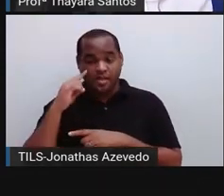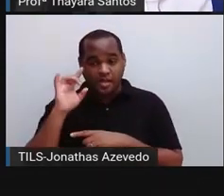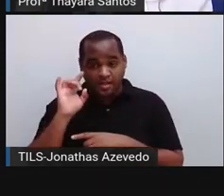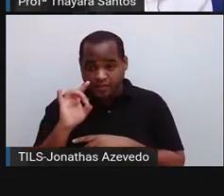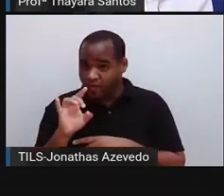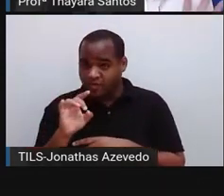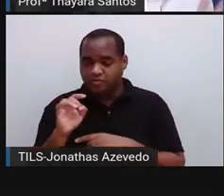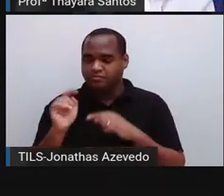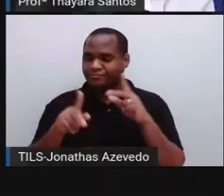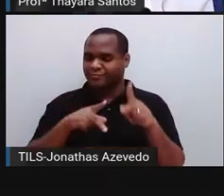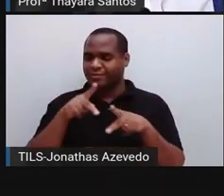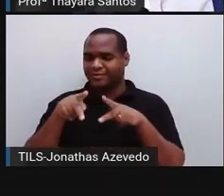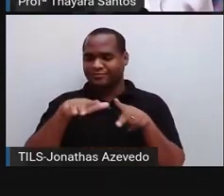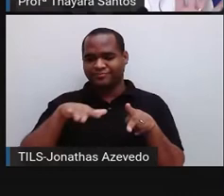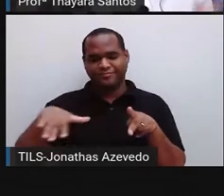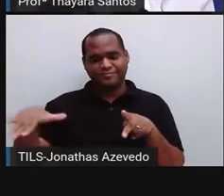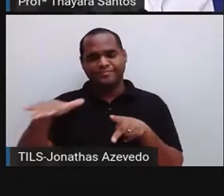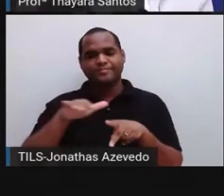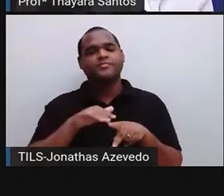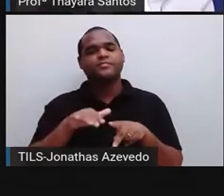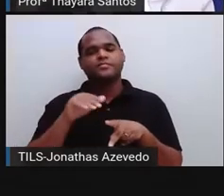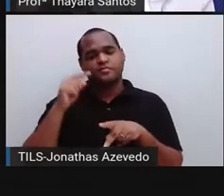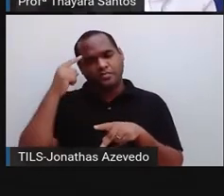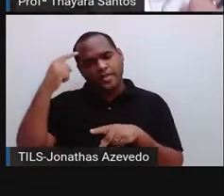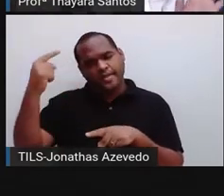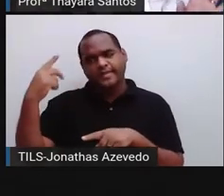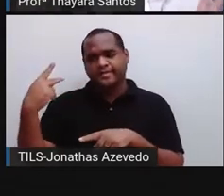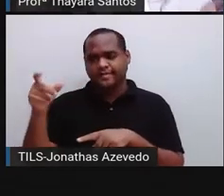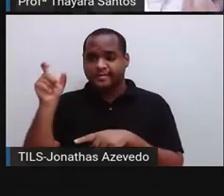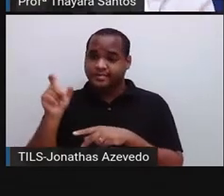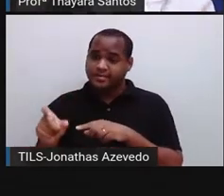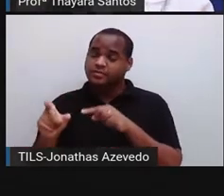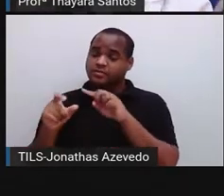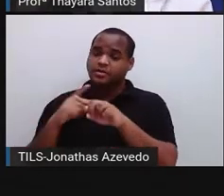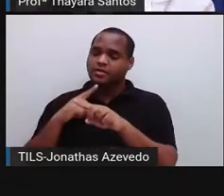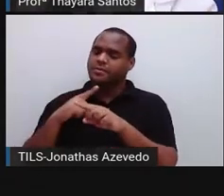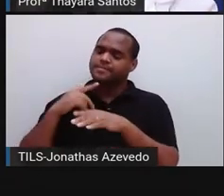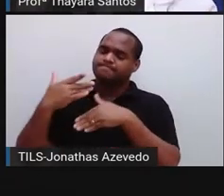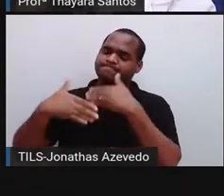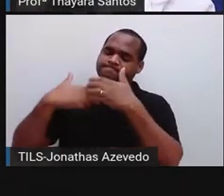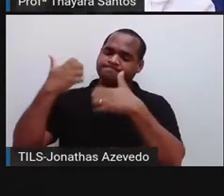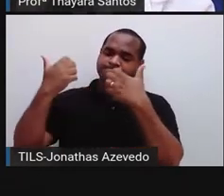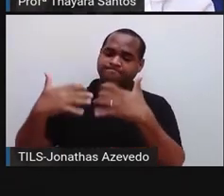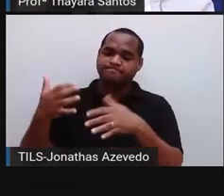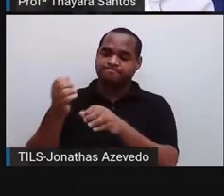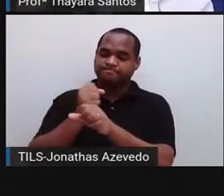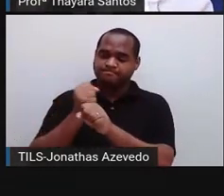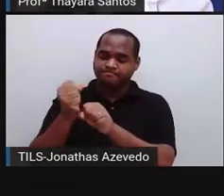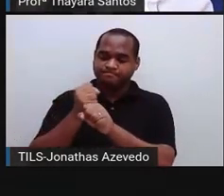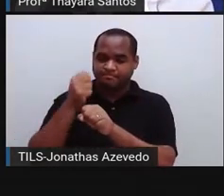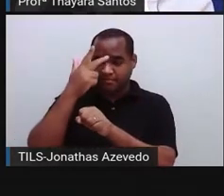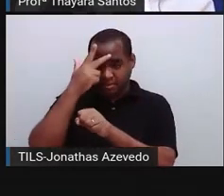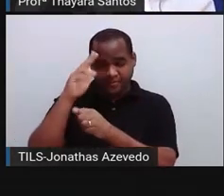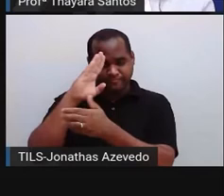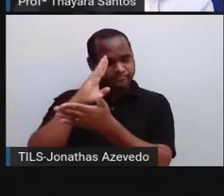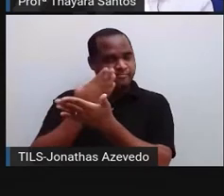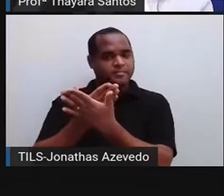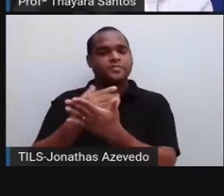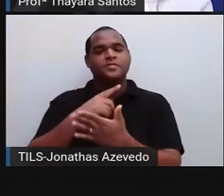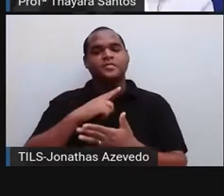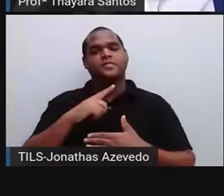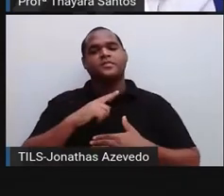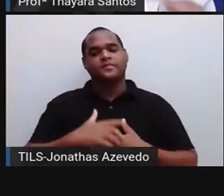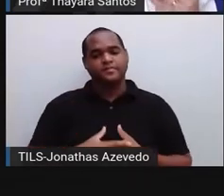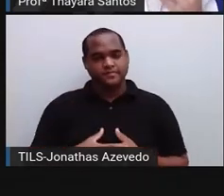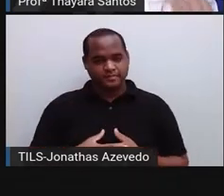população. Essa era a ideia dele, e durante muito tempo as pessoas acreditavam que era desse jeito. Só